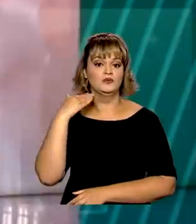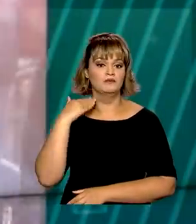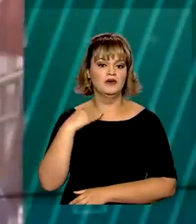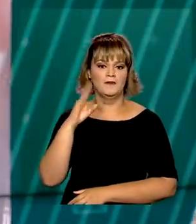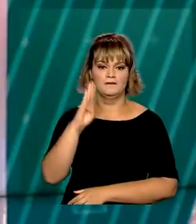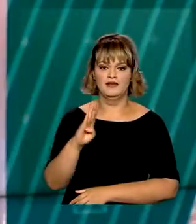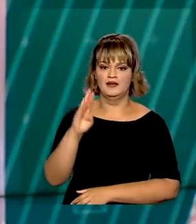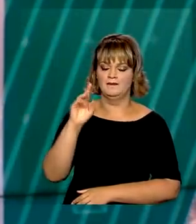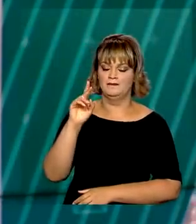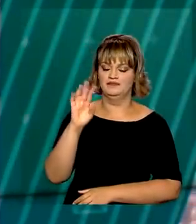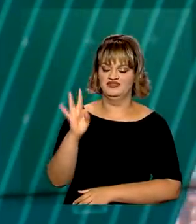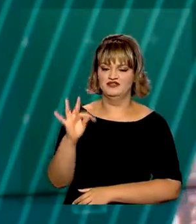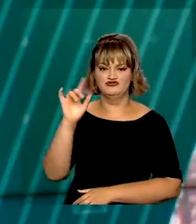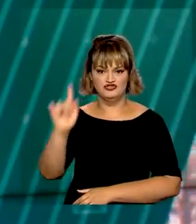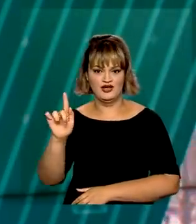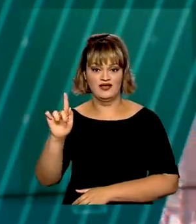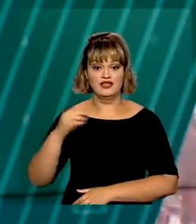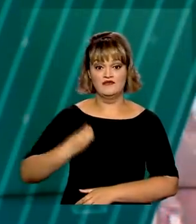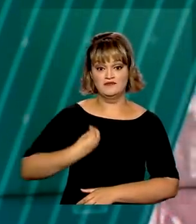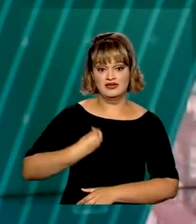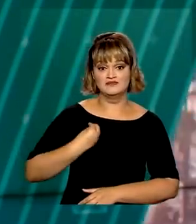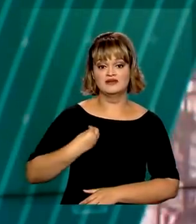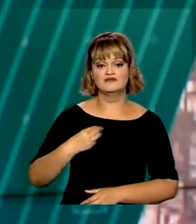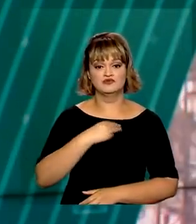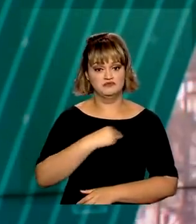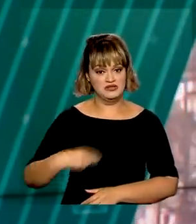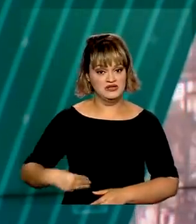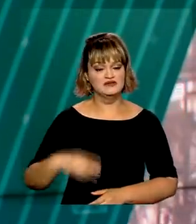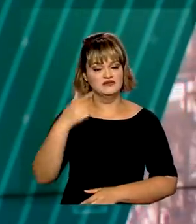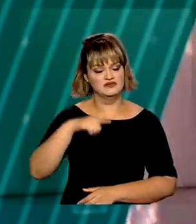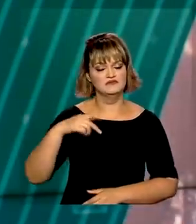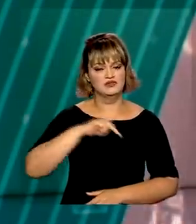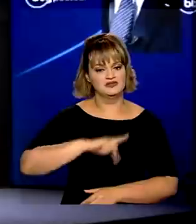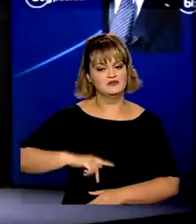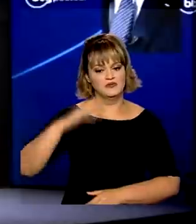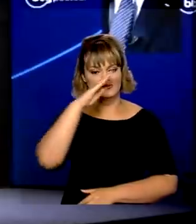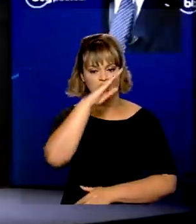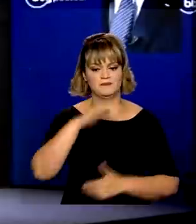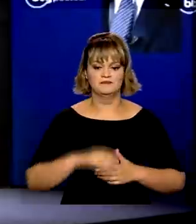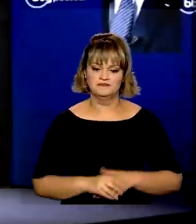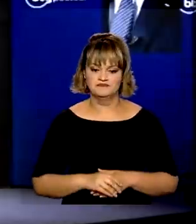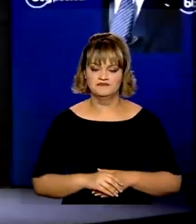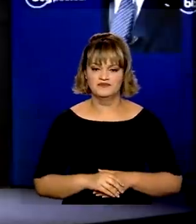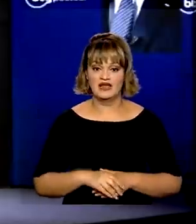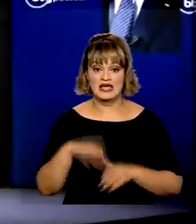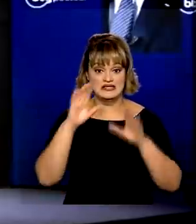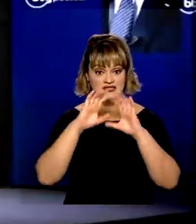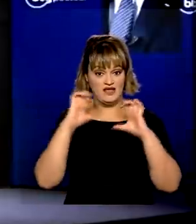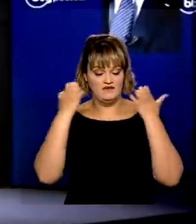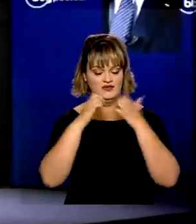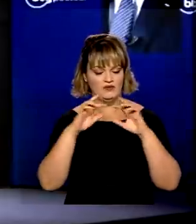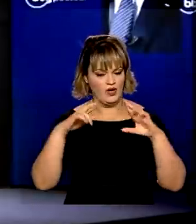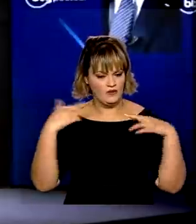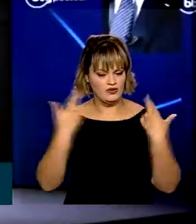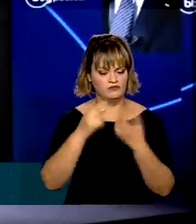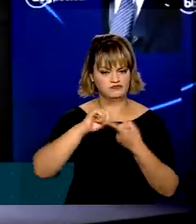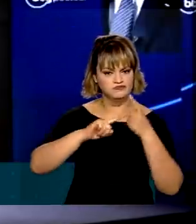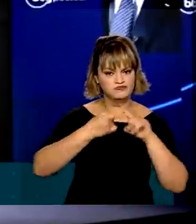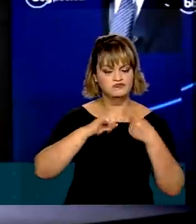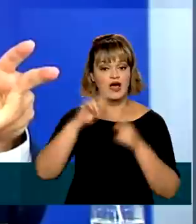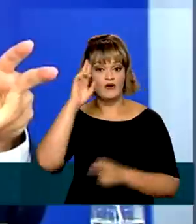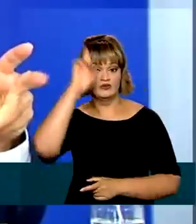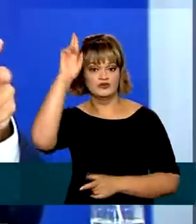Pactual, contou com a participação de ministros e do presidente Jair Bolsonaro. Durante o evento, as autoridades